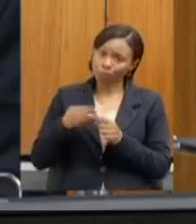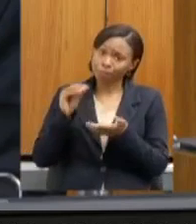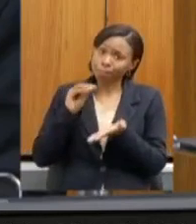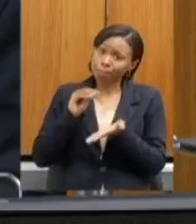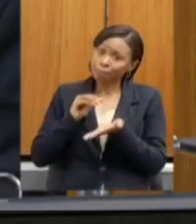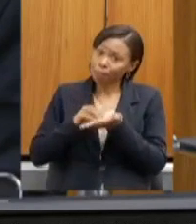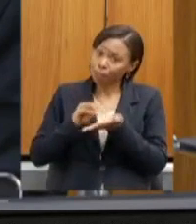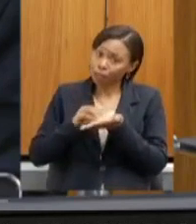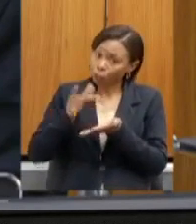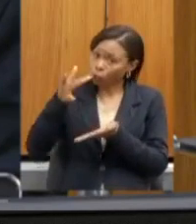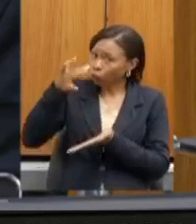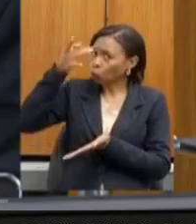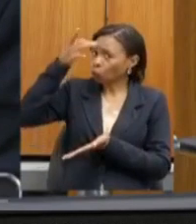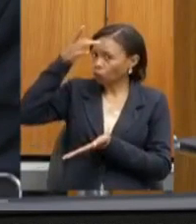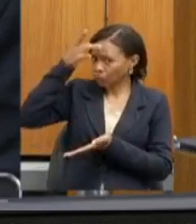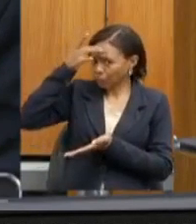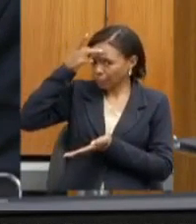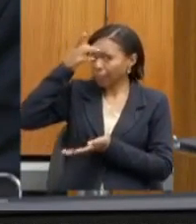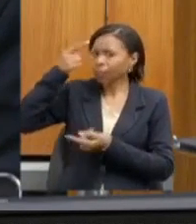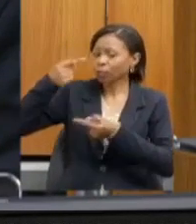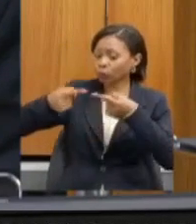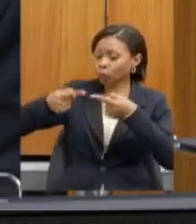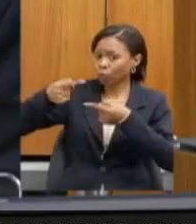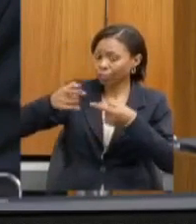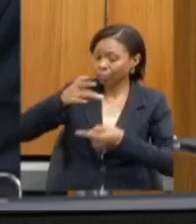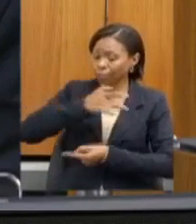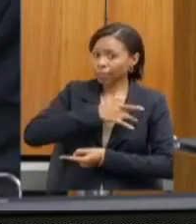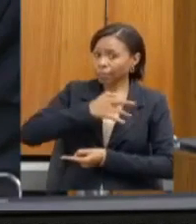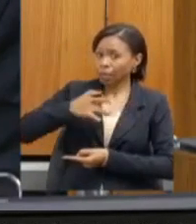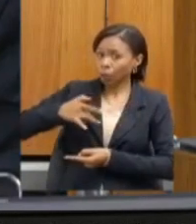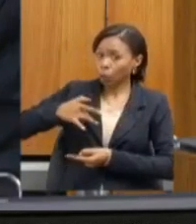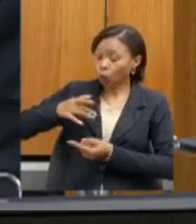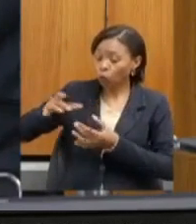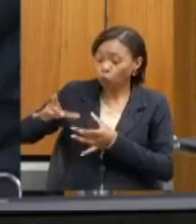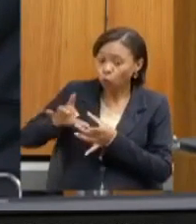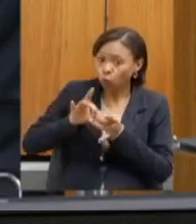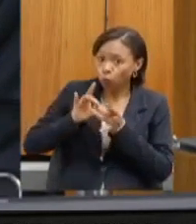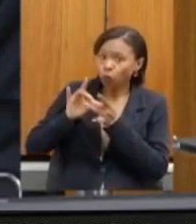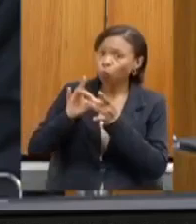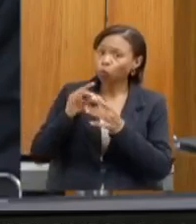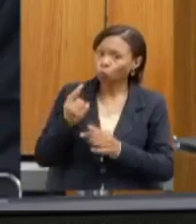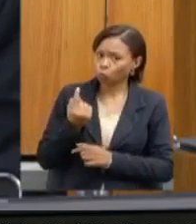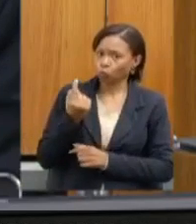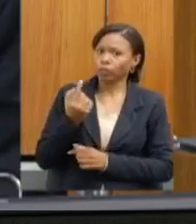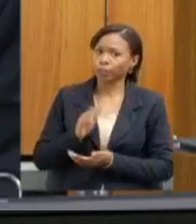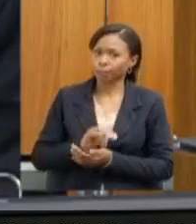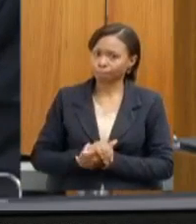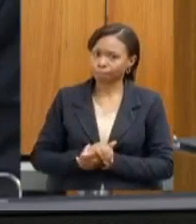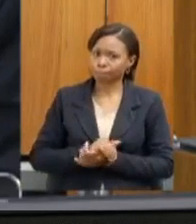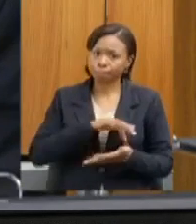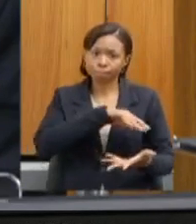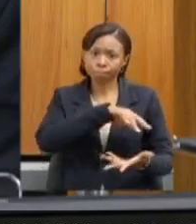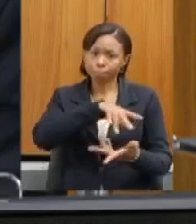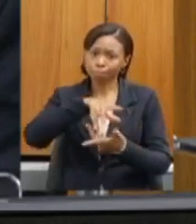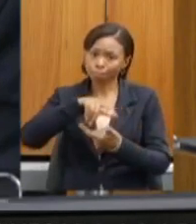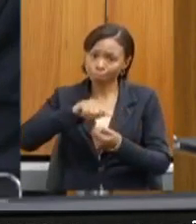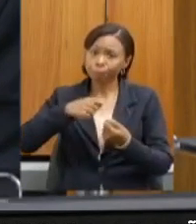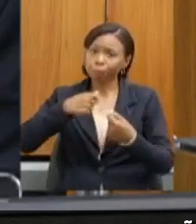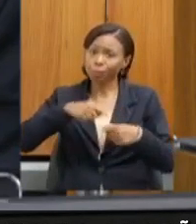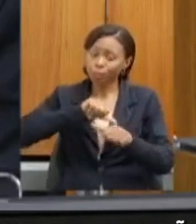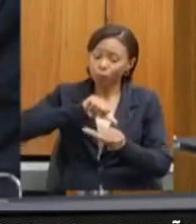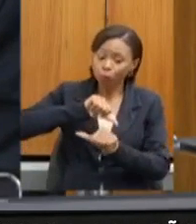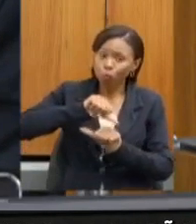consciência de uma política de saúde única. O mundo inteiro vai ter que reformular suas práticas,